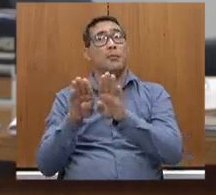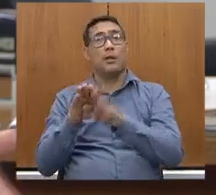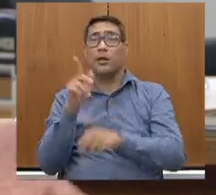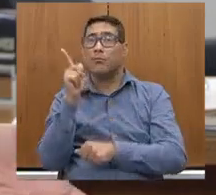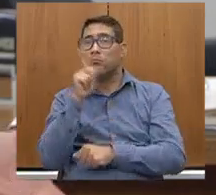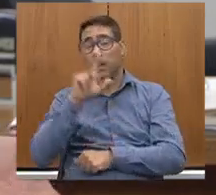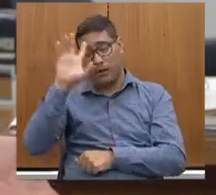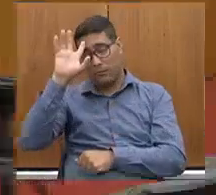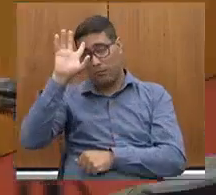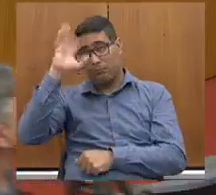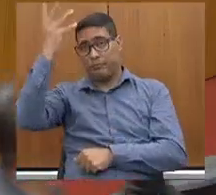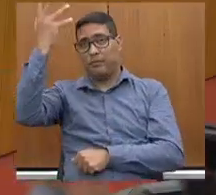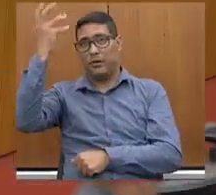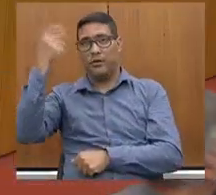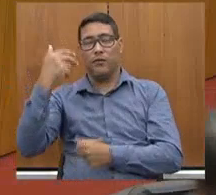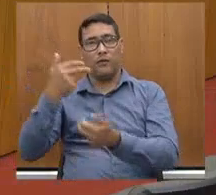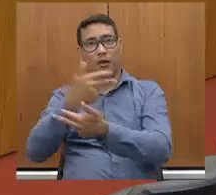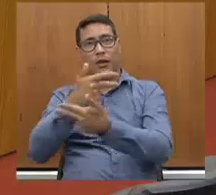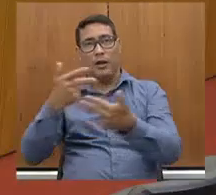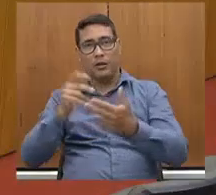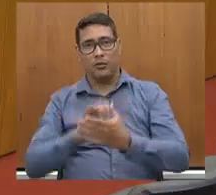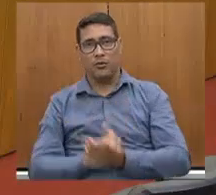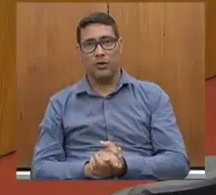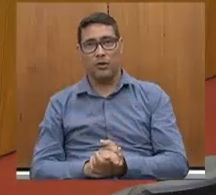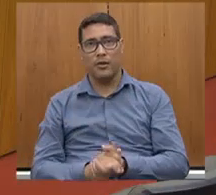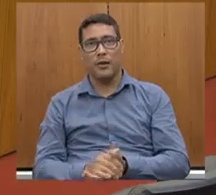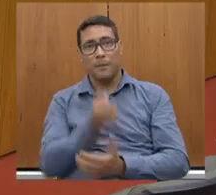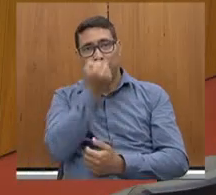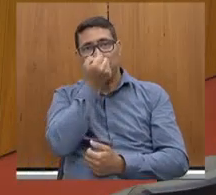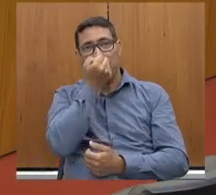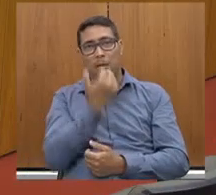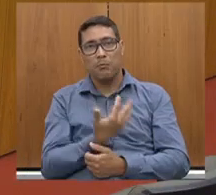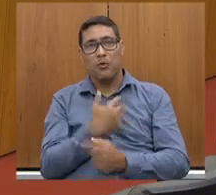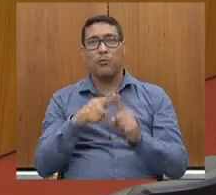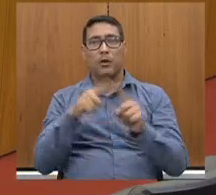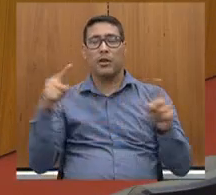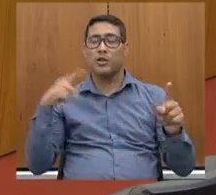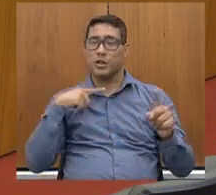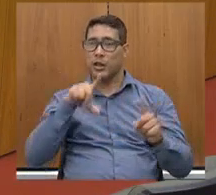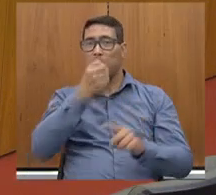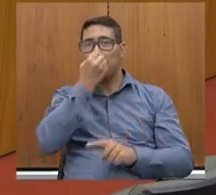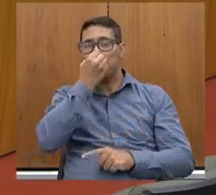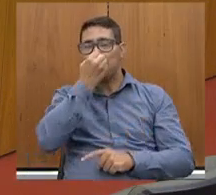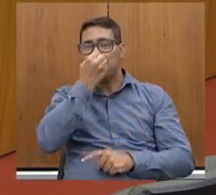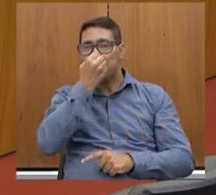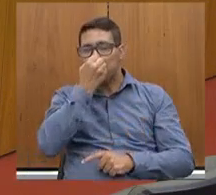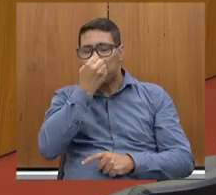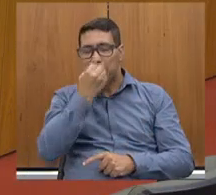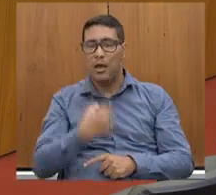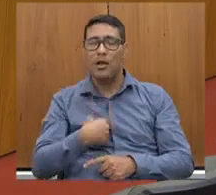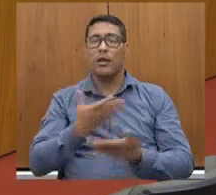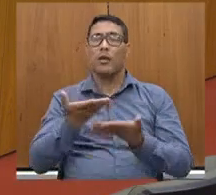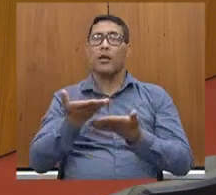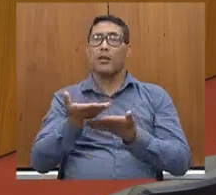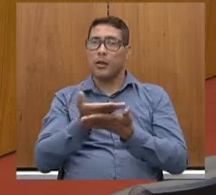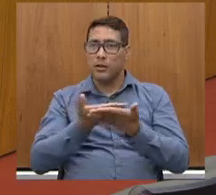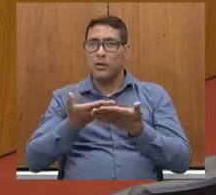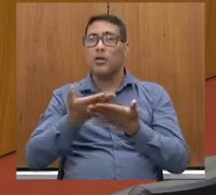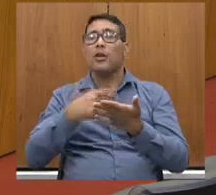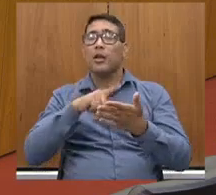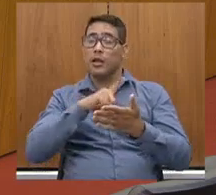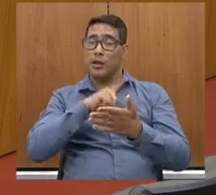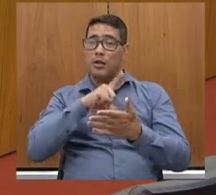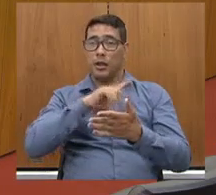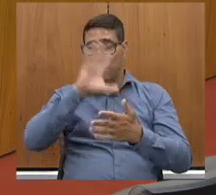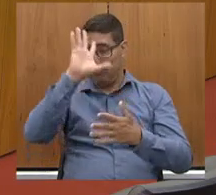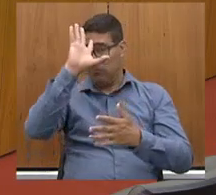é bom, mas o bom mesmo é ser bem atendido e ter a solução na mão. Então, Marcato,